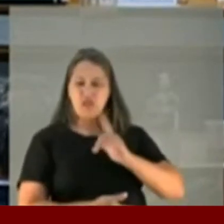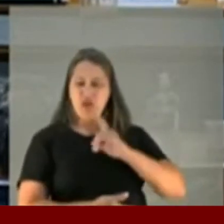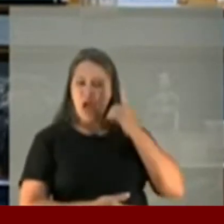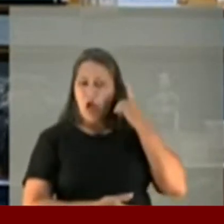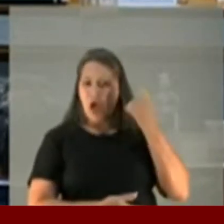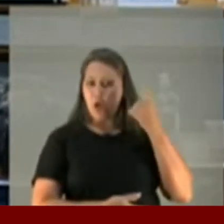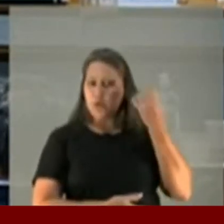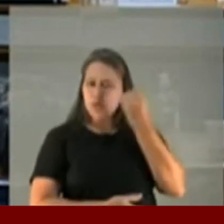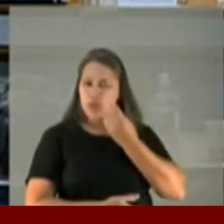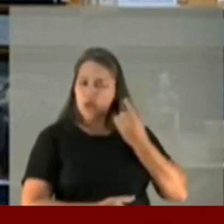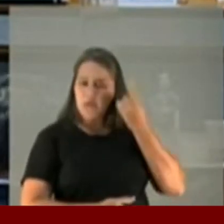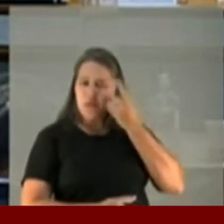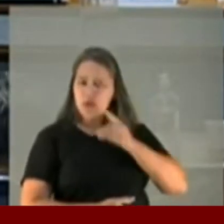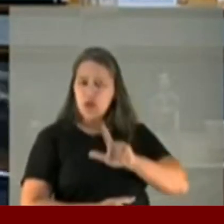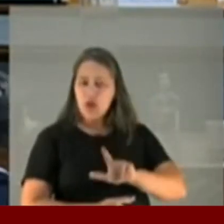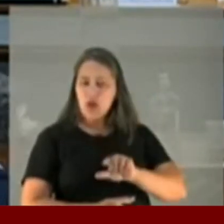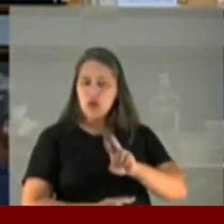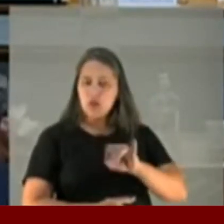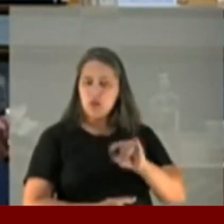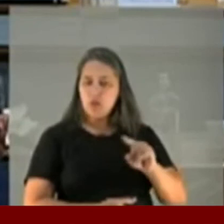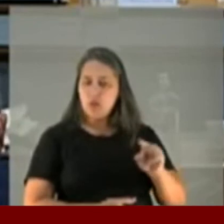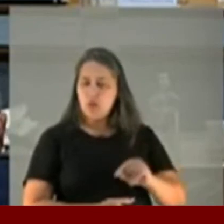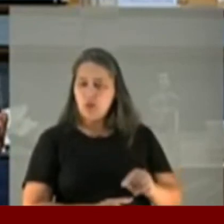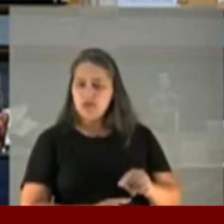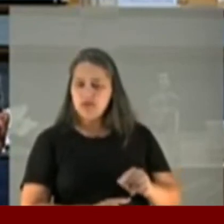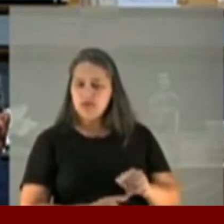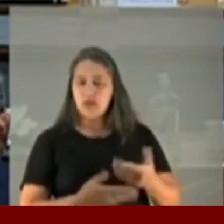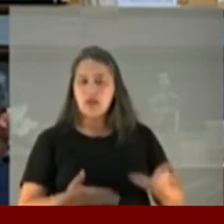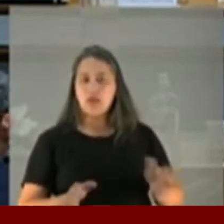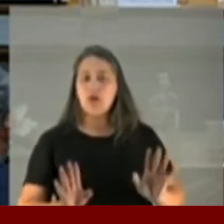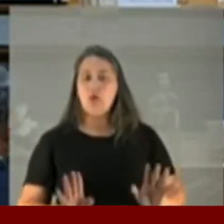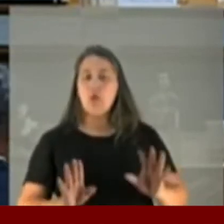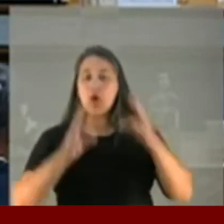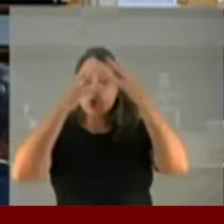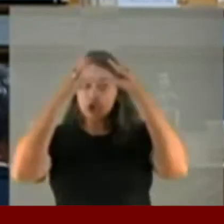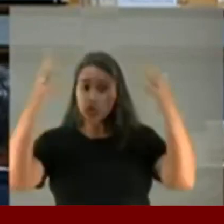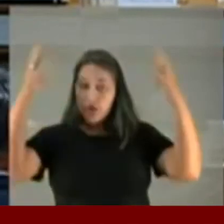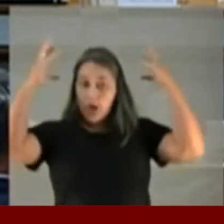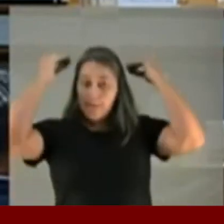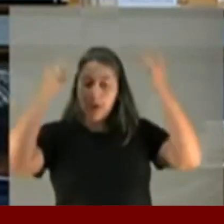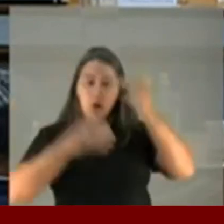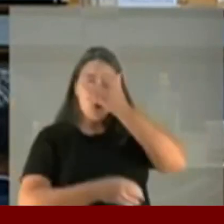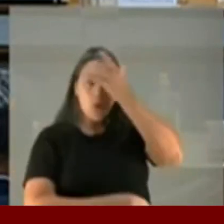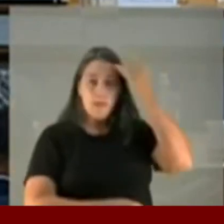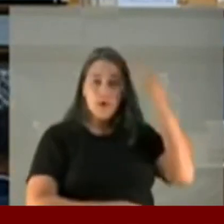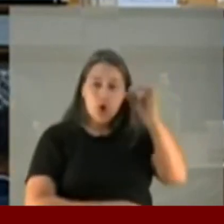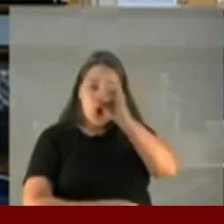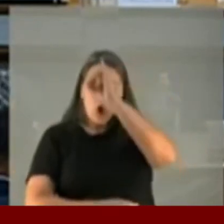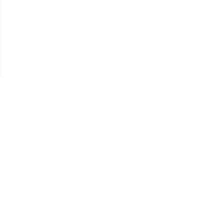Luiz Miranda. Está certo? Chapéu de otário é marreta aí, irmão.